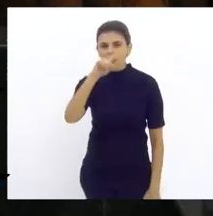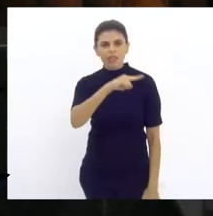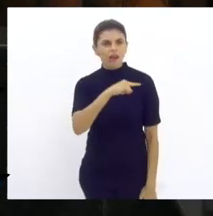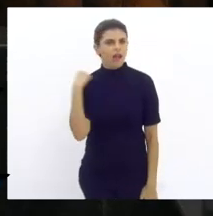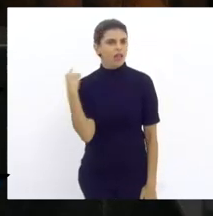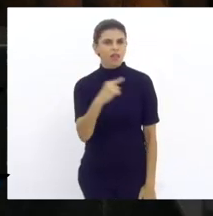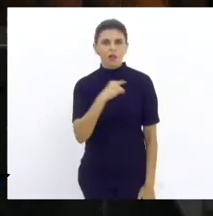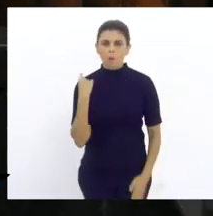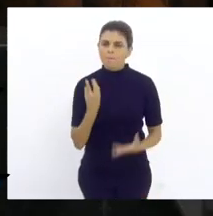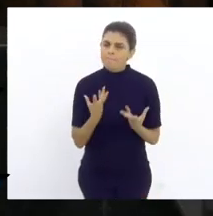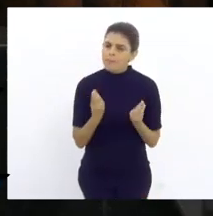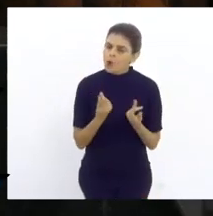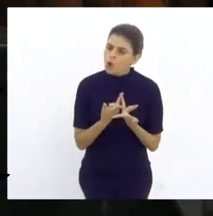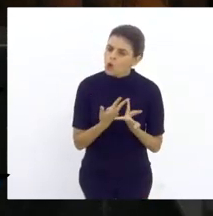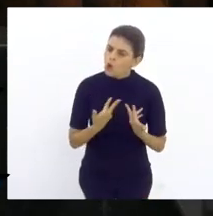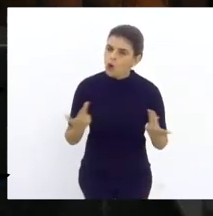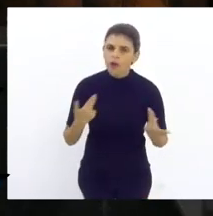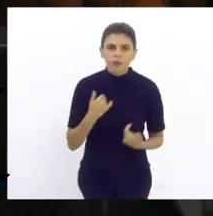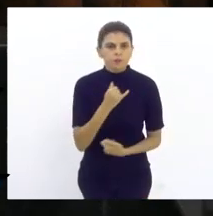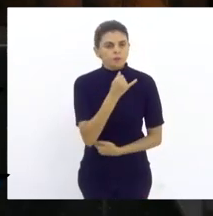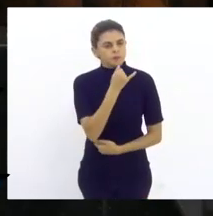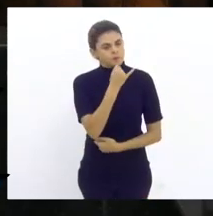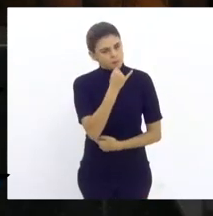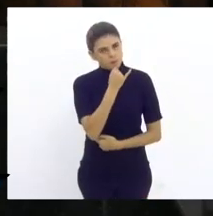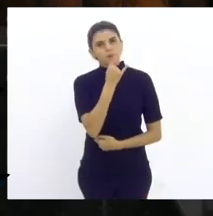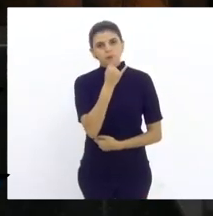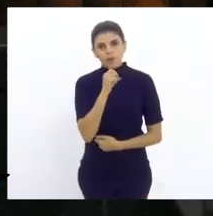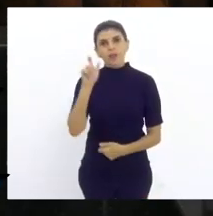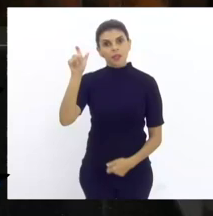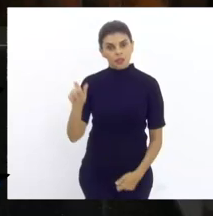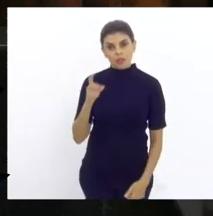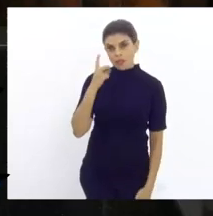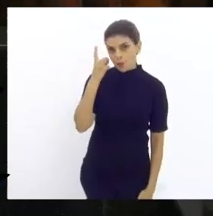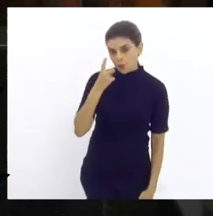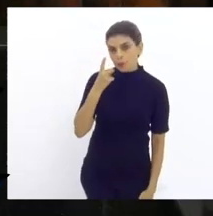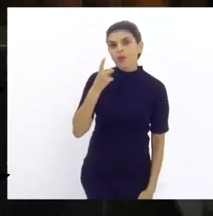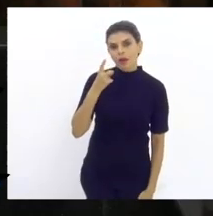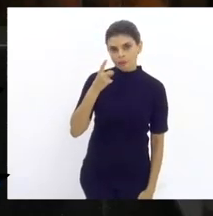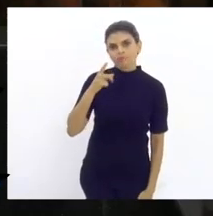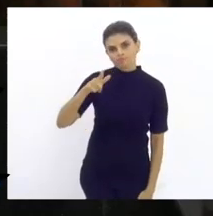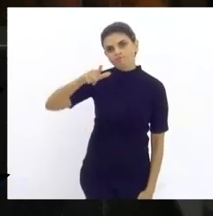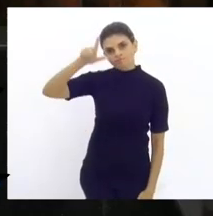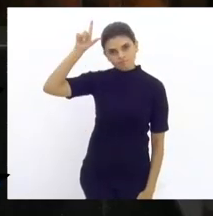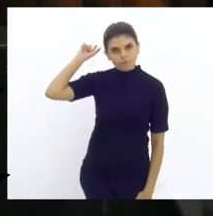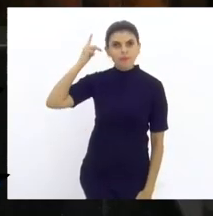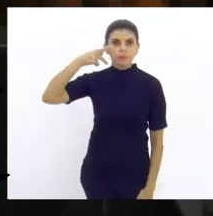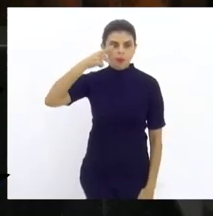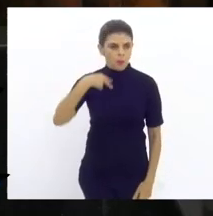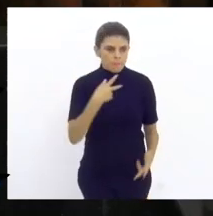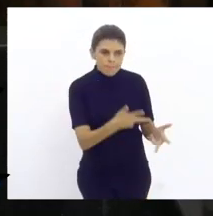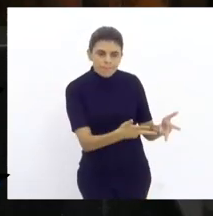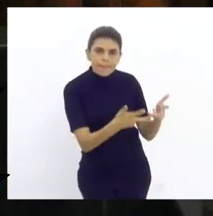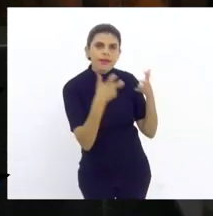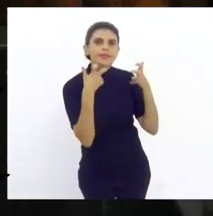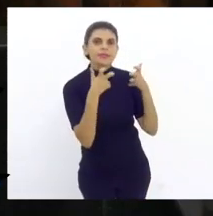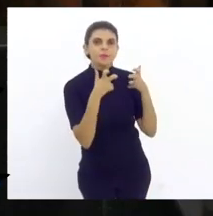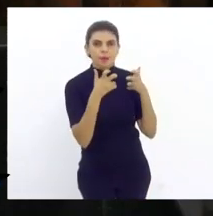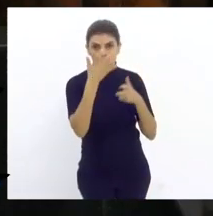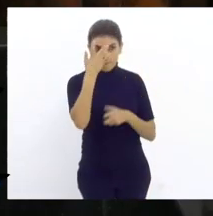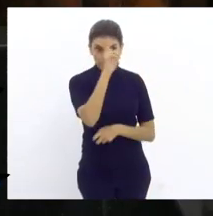Infelizmente, eu fico muito triste, deputado Luspao, de chegar naquele estádio lá e perceber que hoje o pobre